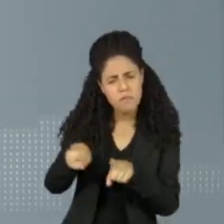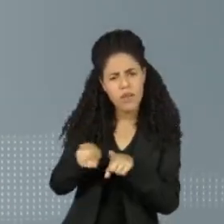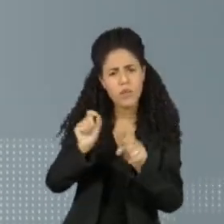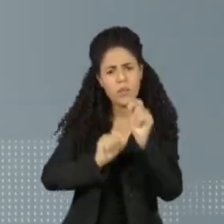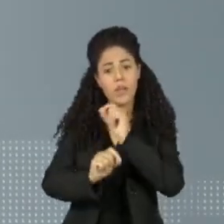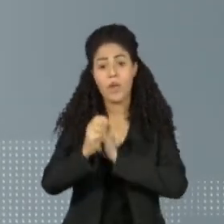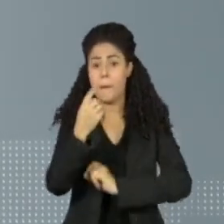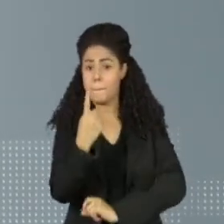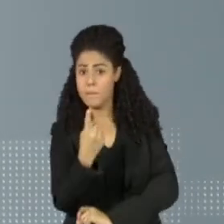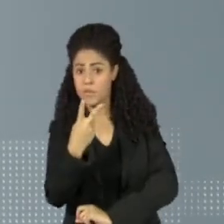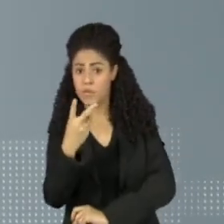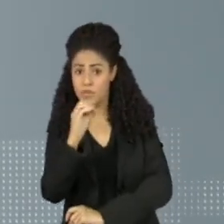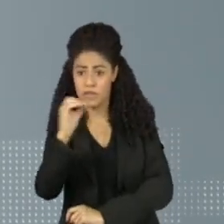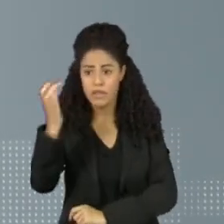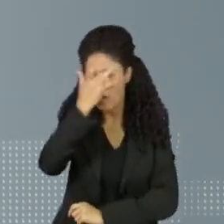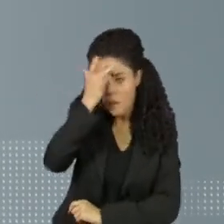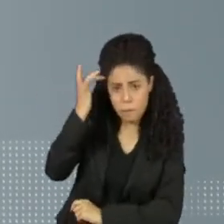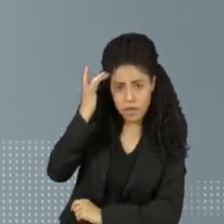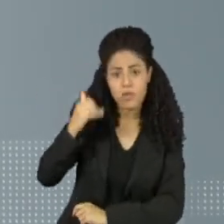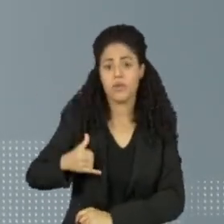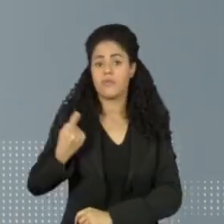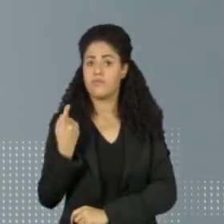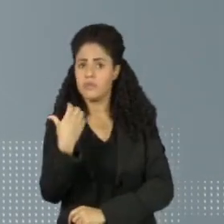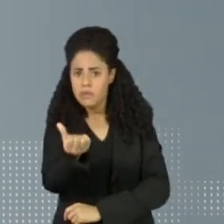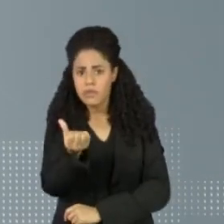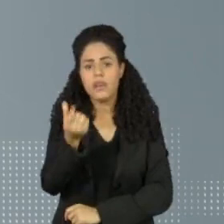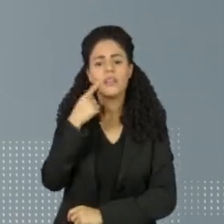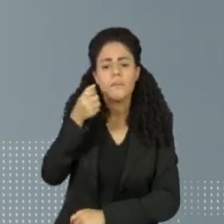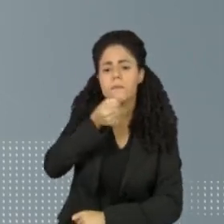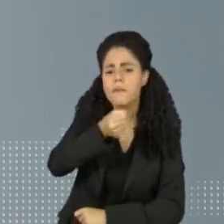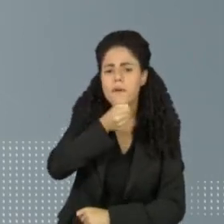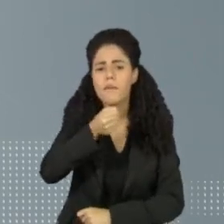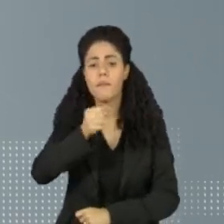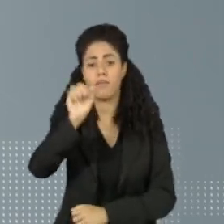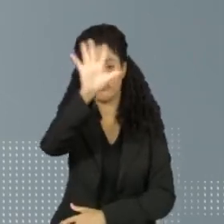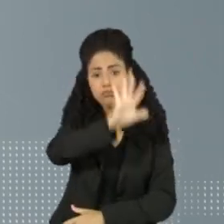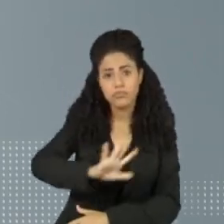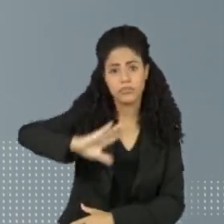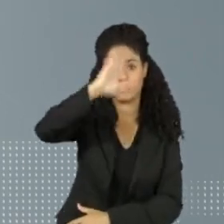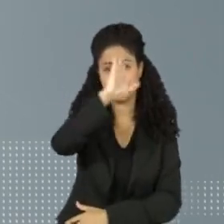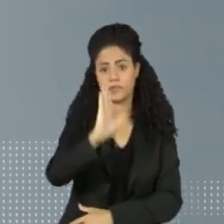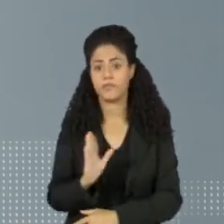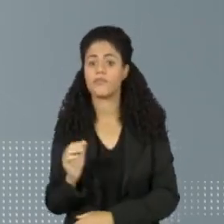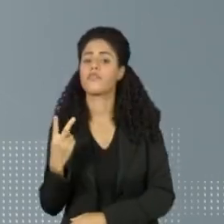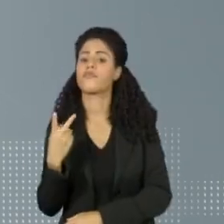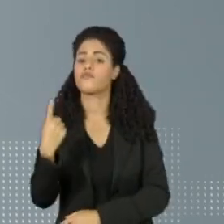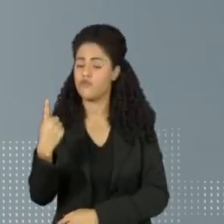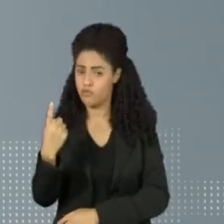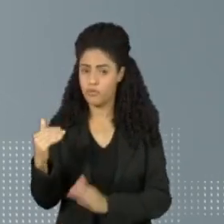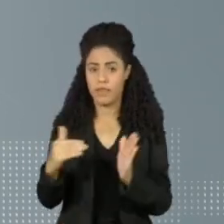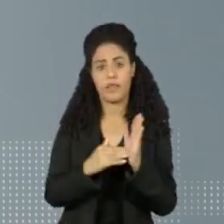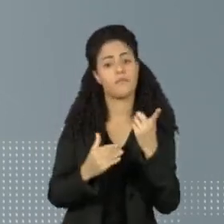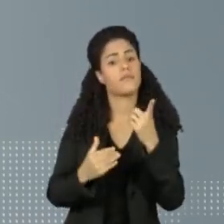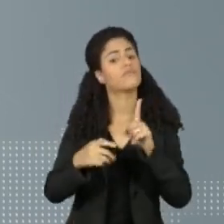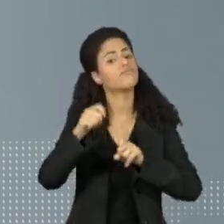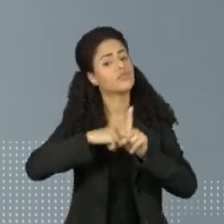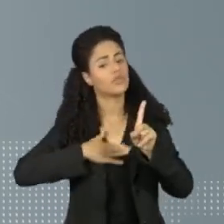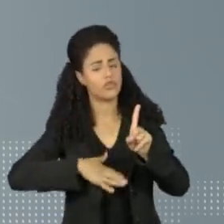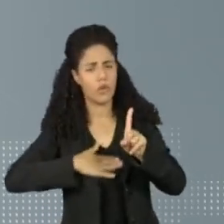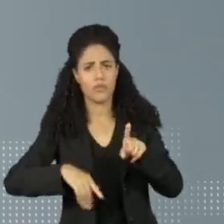pessoas com mais de 16 anos foram entrevistadas em todo o país entre os dias 21 de julho e 1º de agosto.